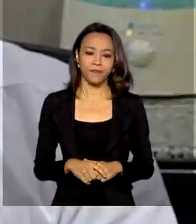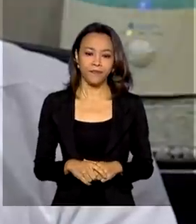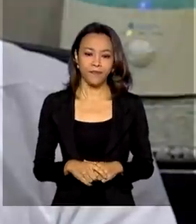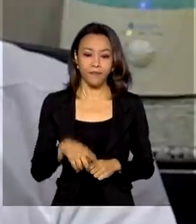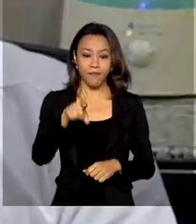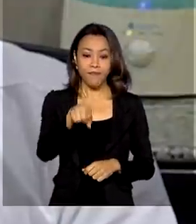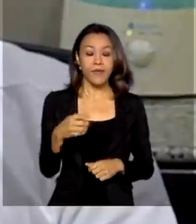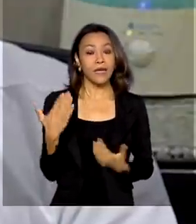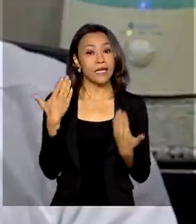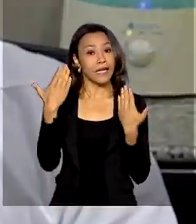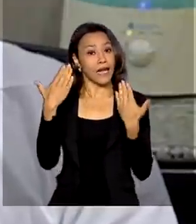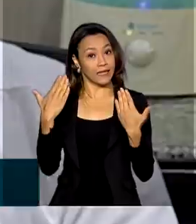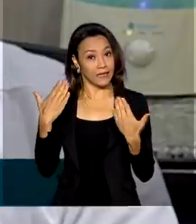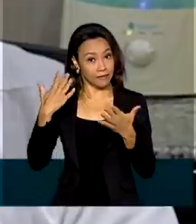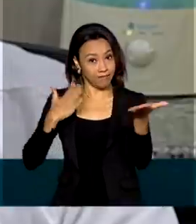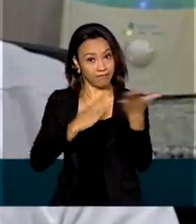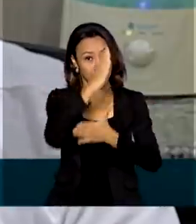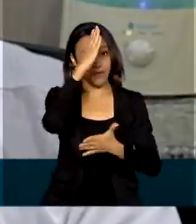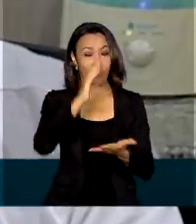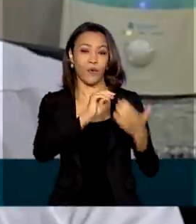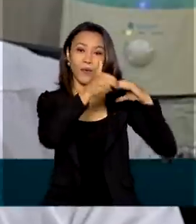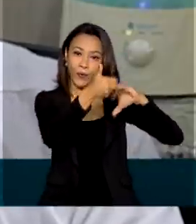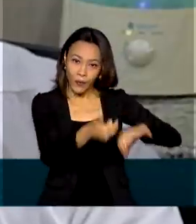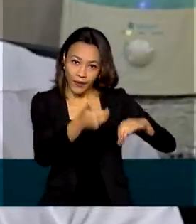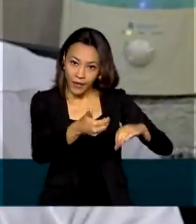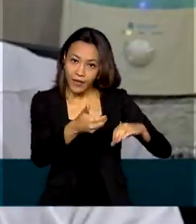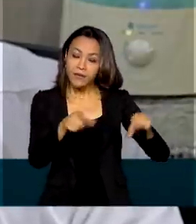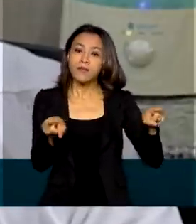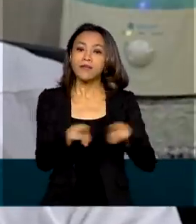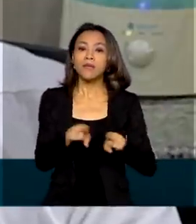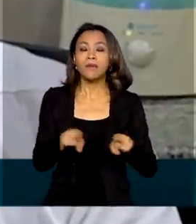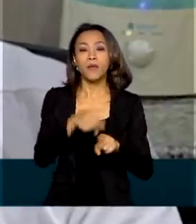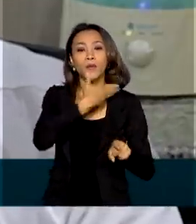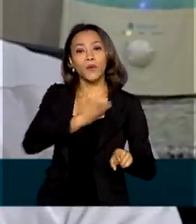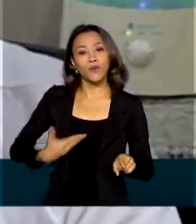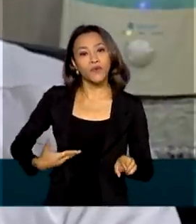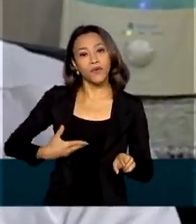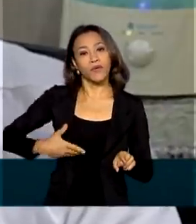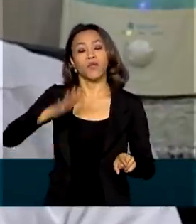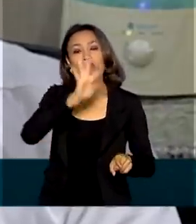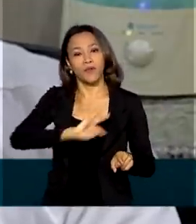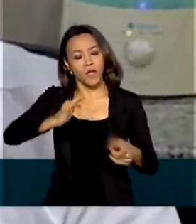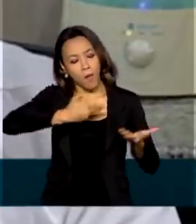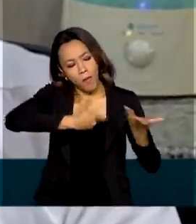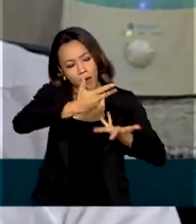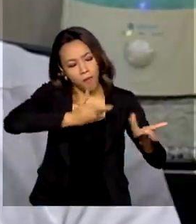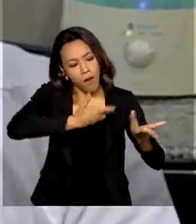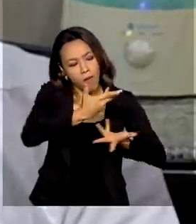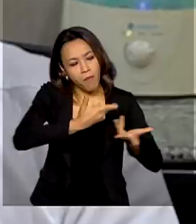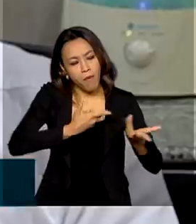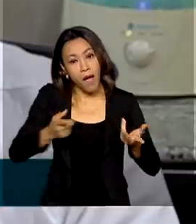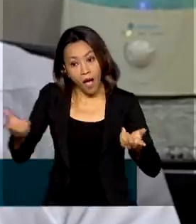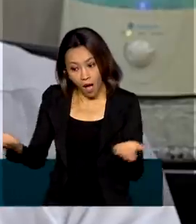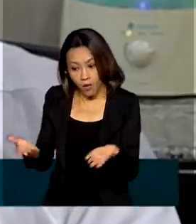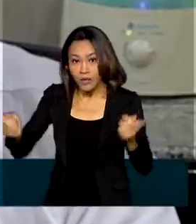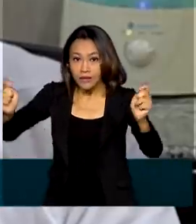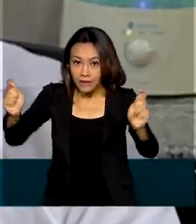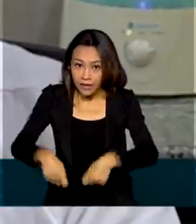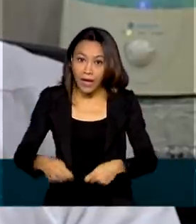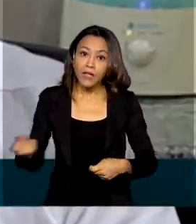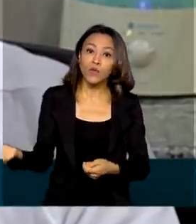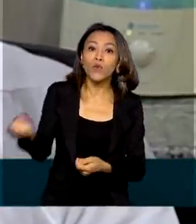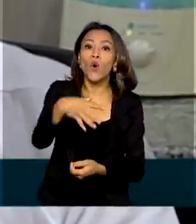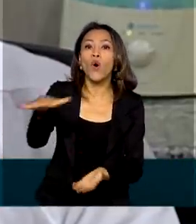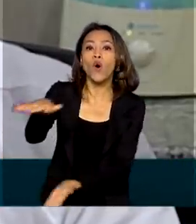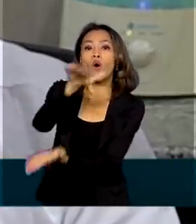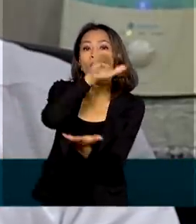Graças à aprovação pelo Congresso Nacional e à articulação do governo federal, será possível agora incorporar novas vacinas